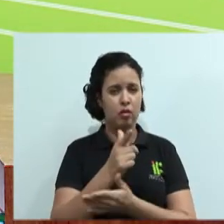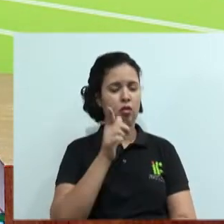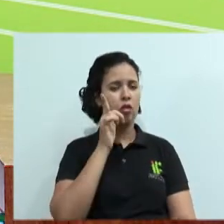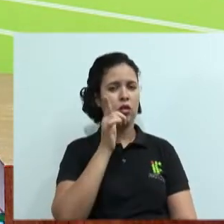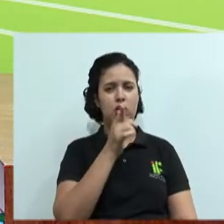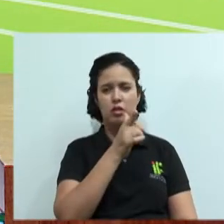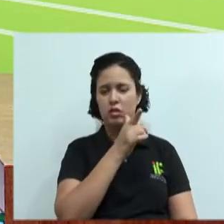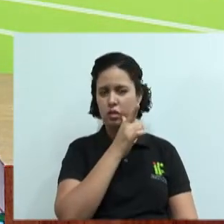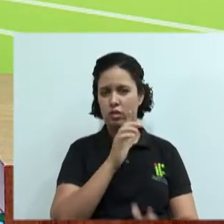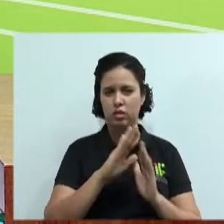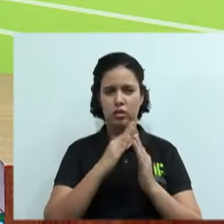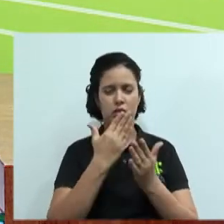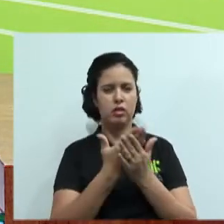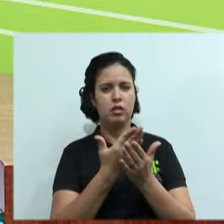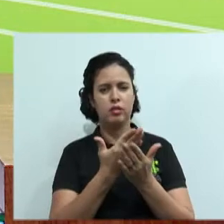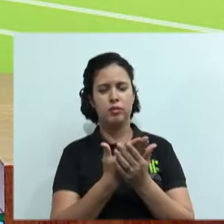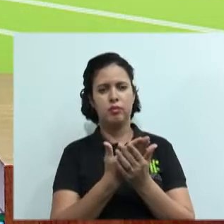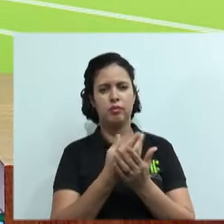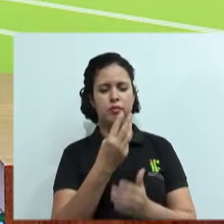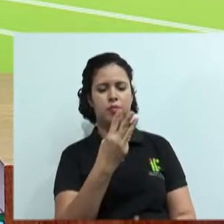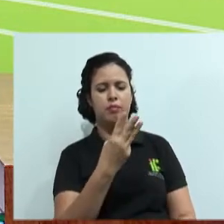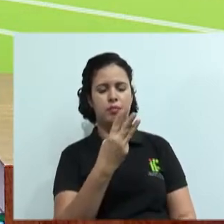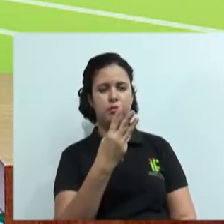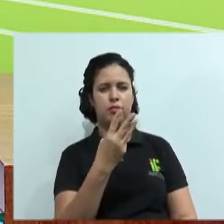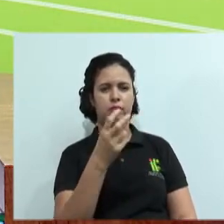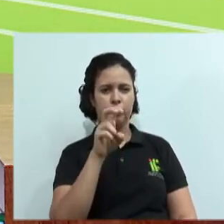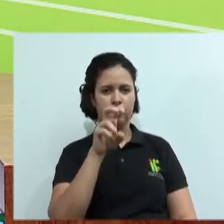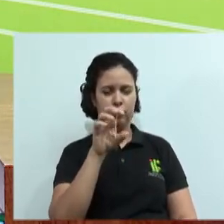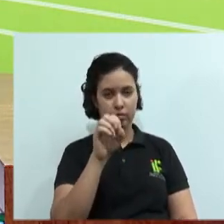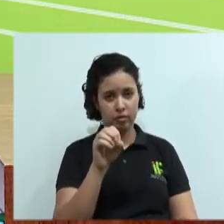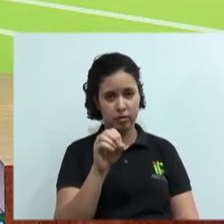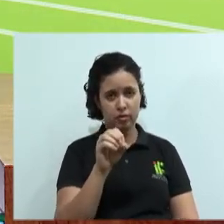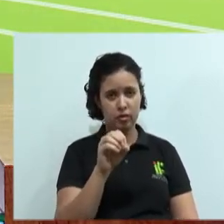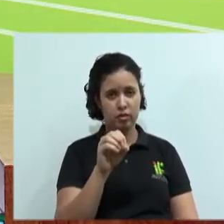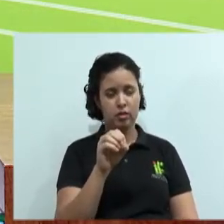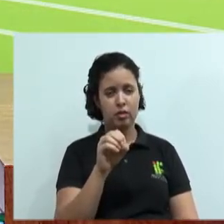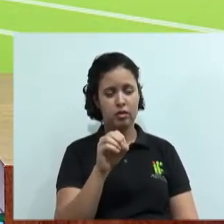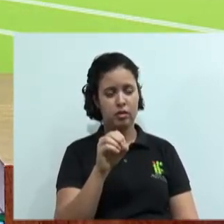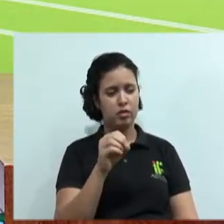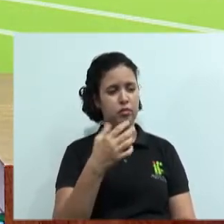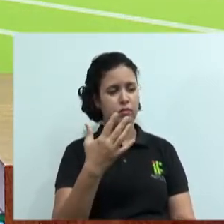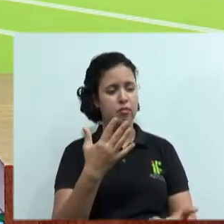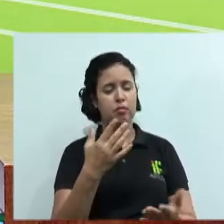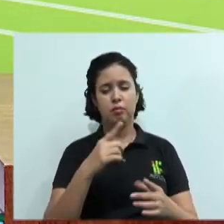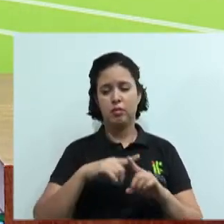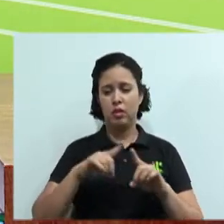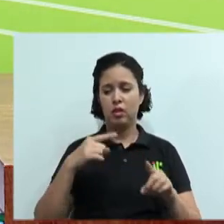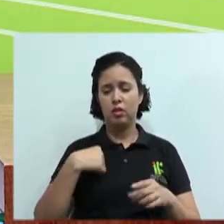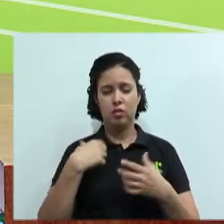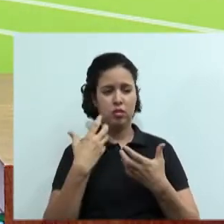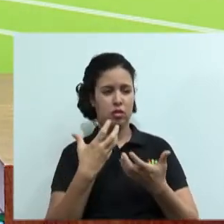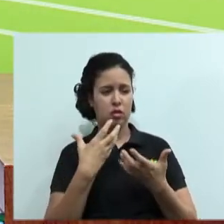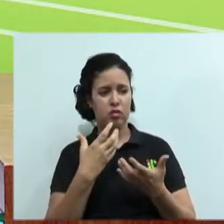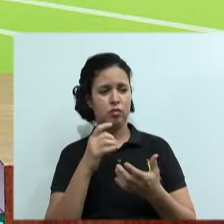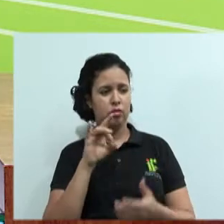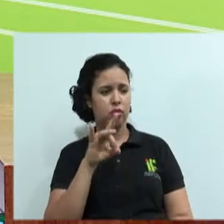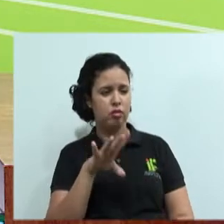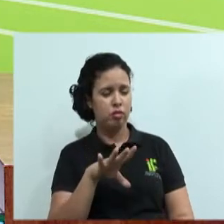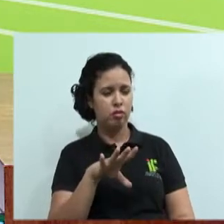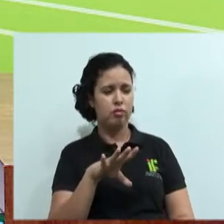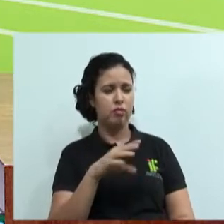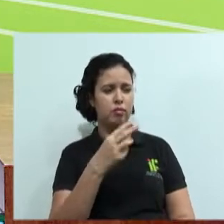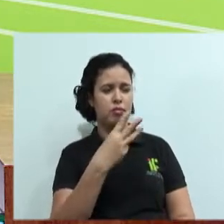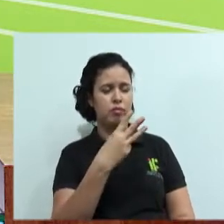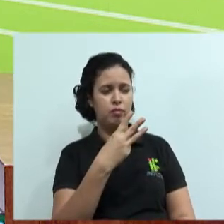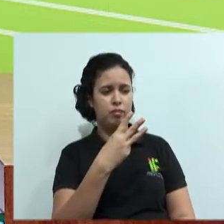quiser negociar. Ah, é 3,50, mas Dona Maria, eu só tenho 3,20. Não, mas eu só vendo a 3,50. Mas Dona Maria, faça 3,20 que amanhã